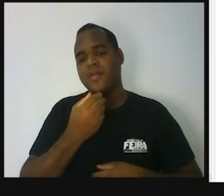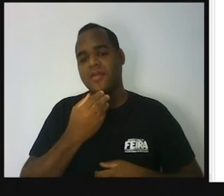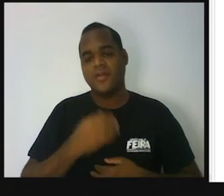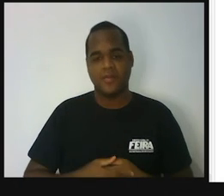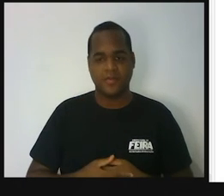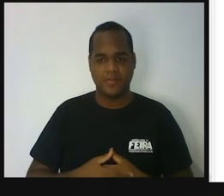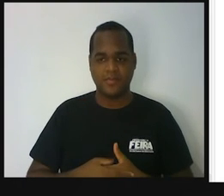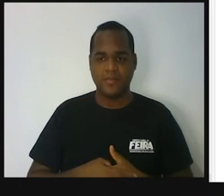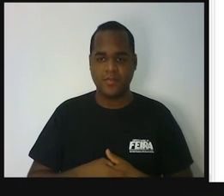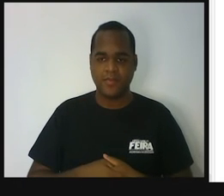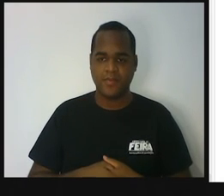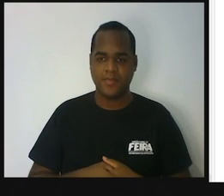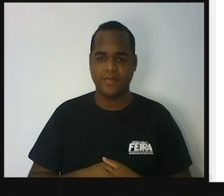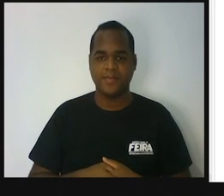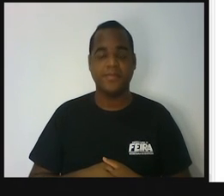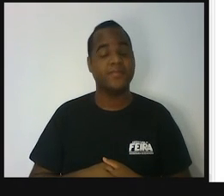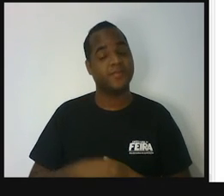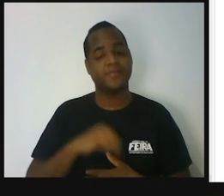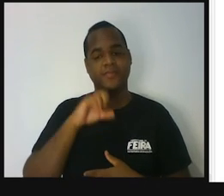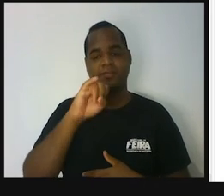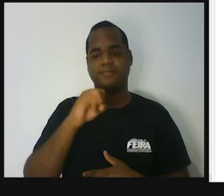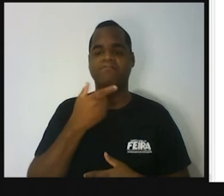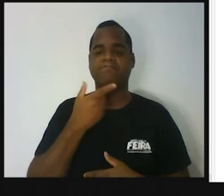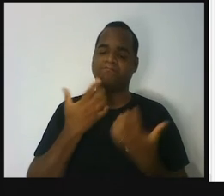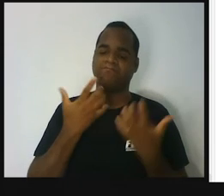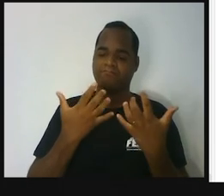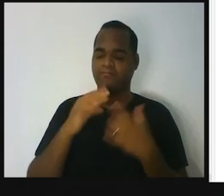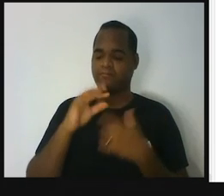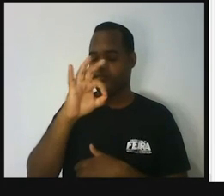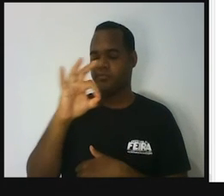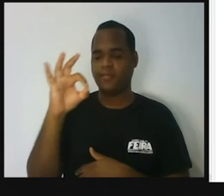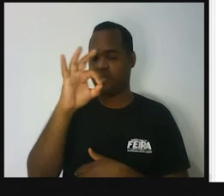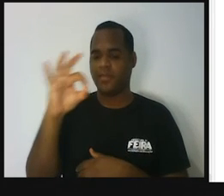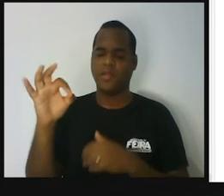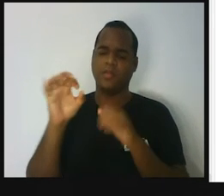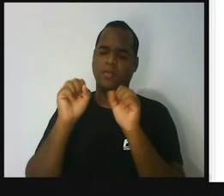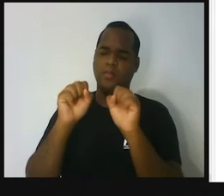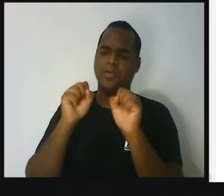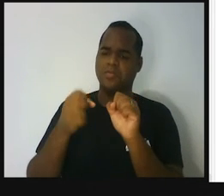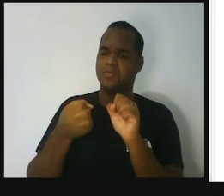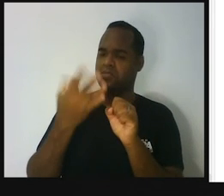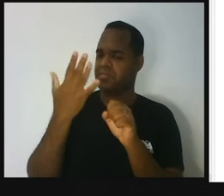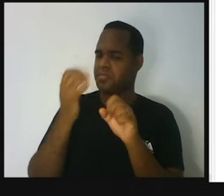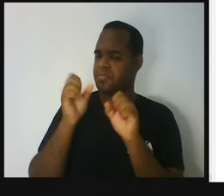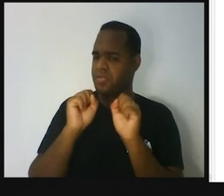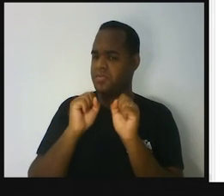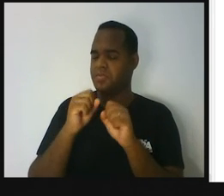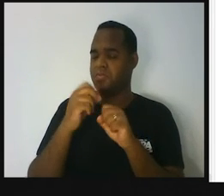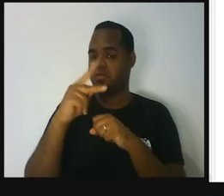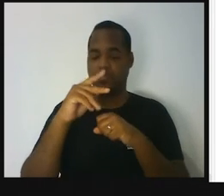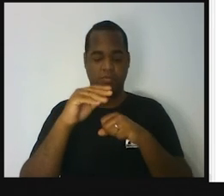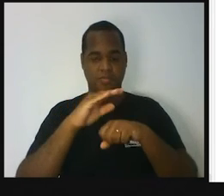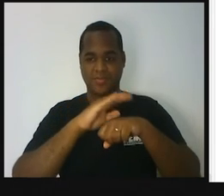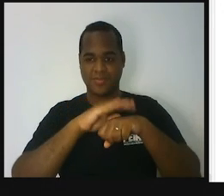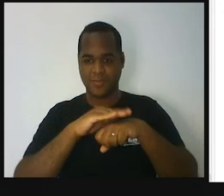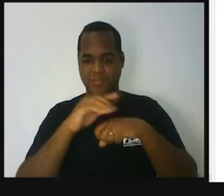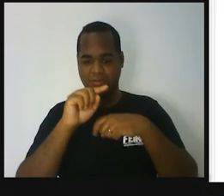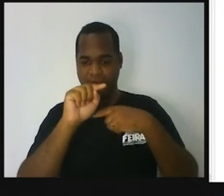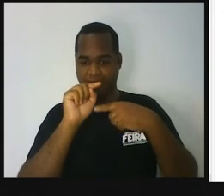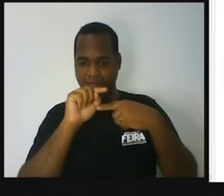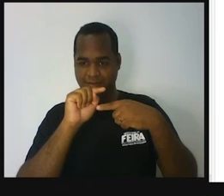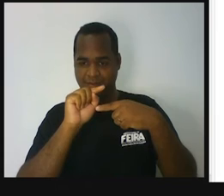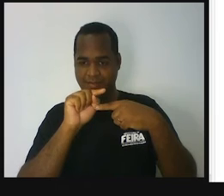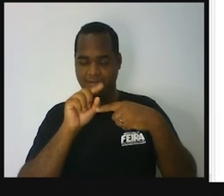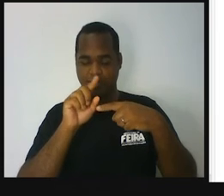Professor, e se eu quisesse colocar na forma de porcentagem? Nessa fração, você pega o numerozinho de cima